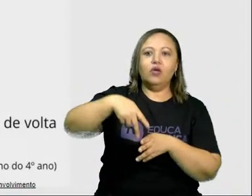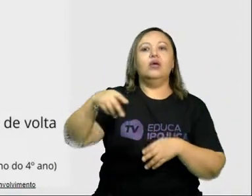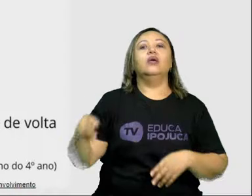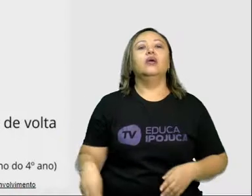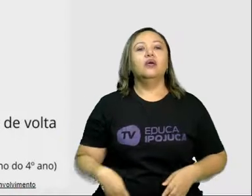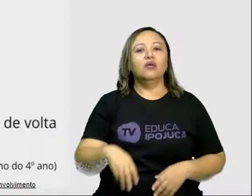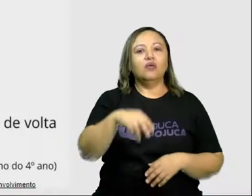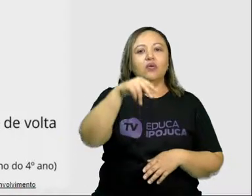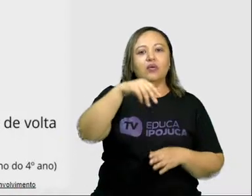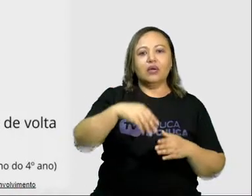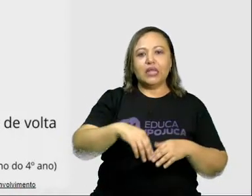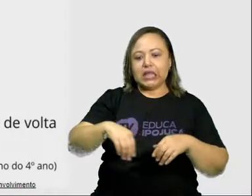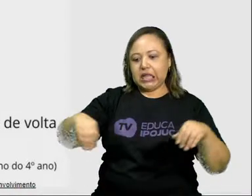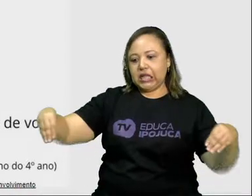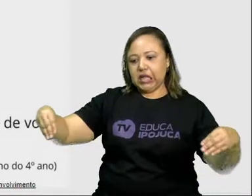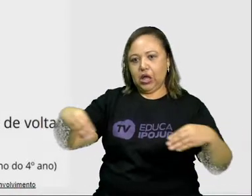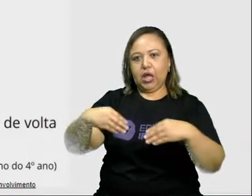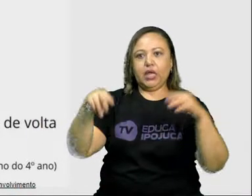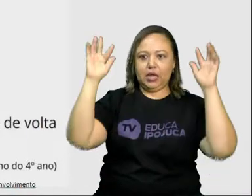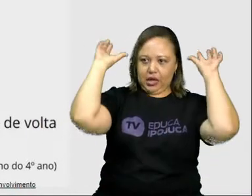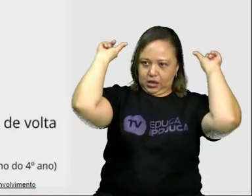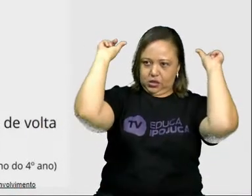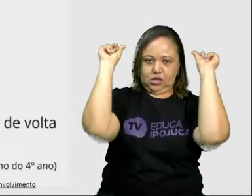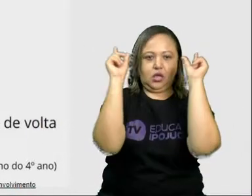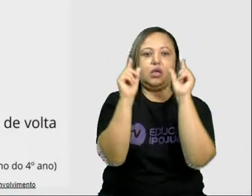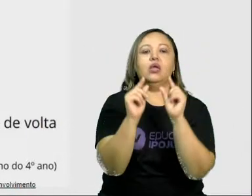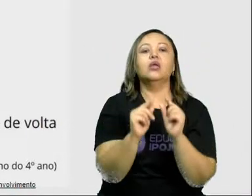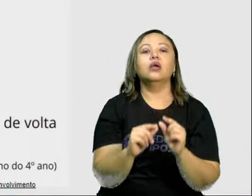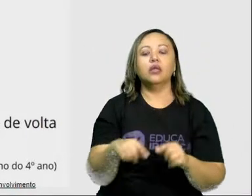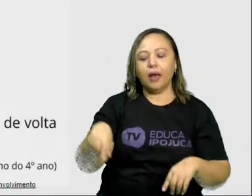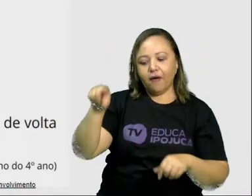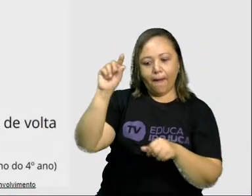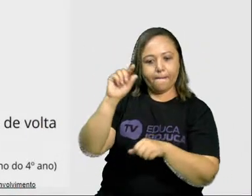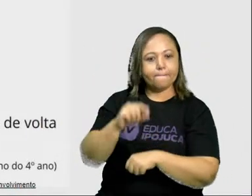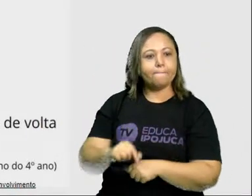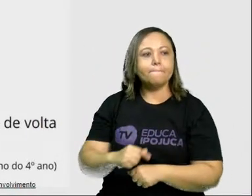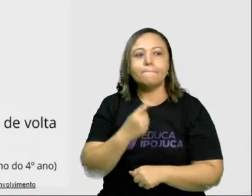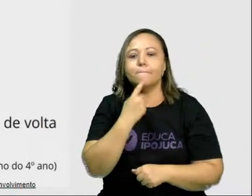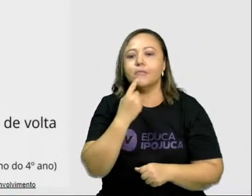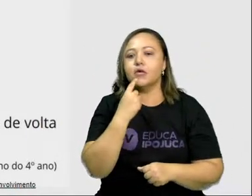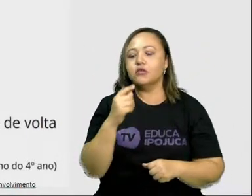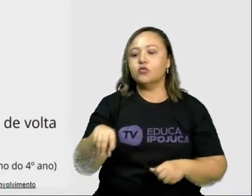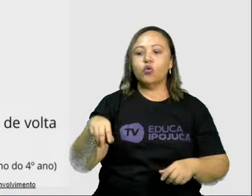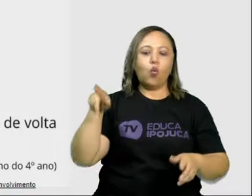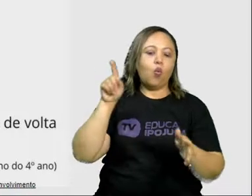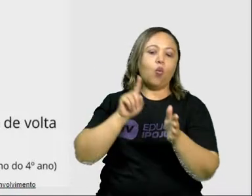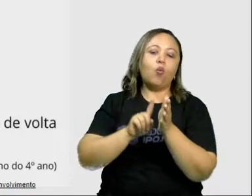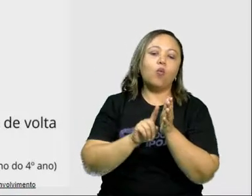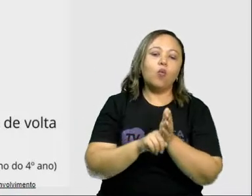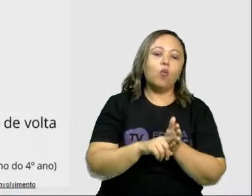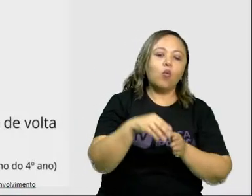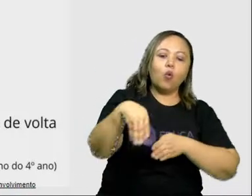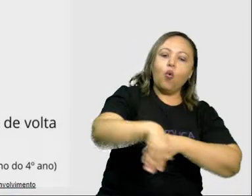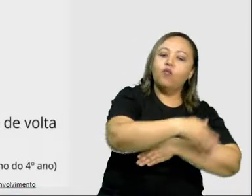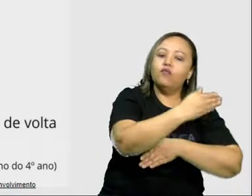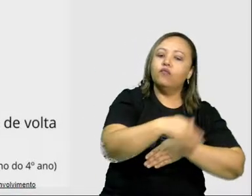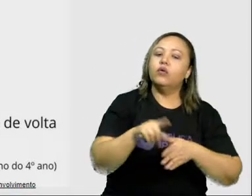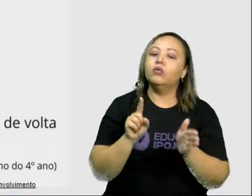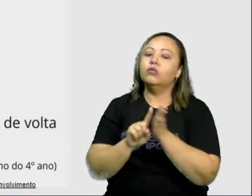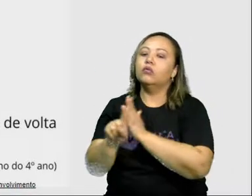o porto de Atenas, que estava ali perto. O golfinho perguntou ao macaco,